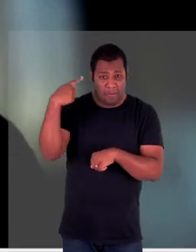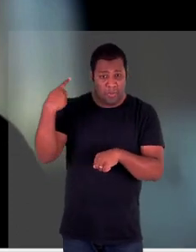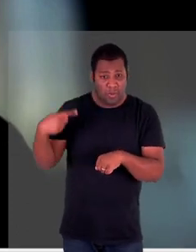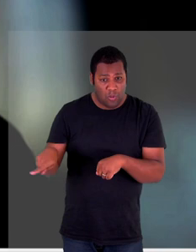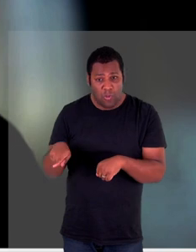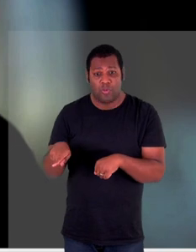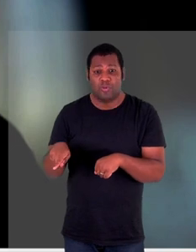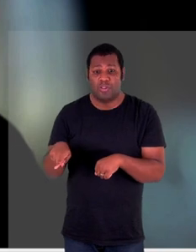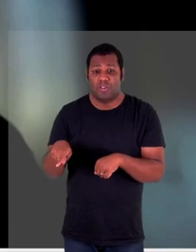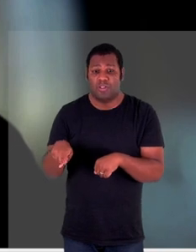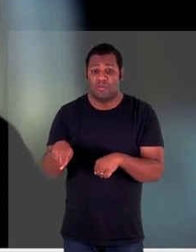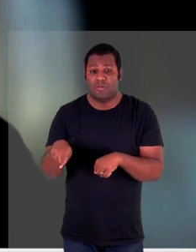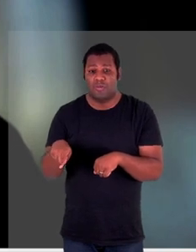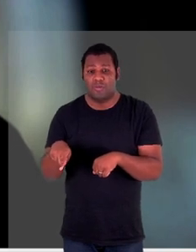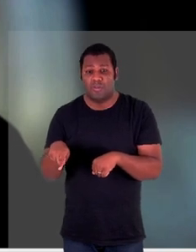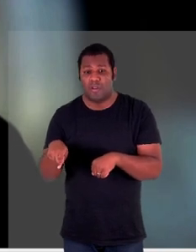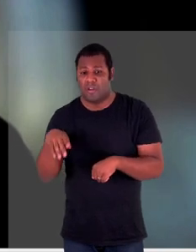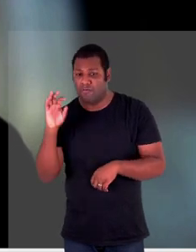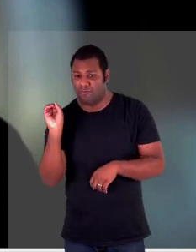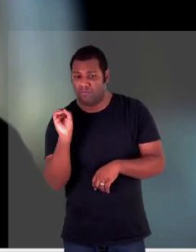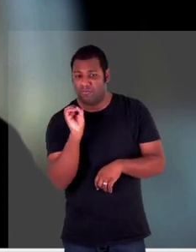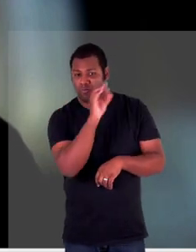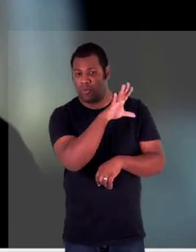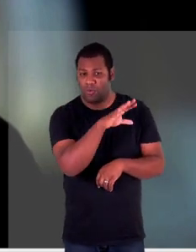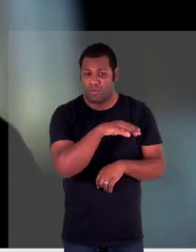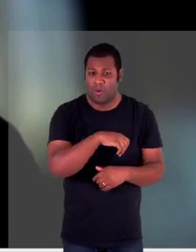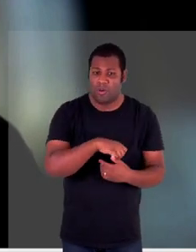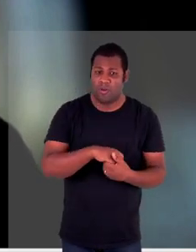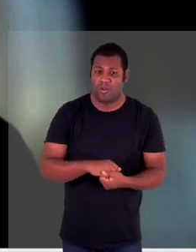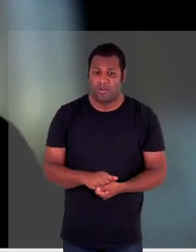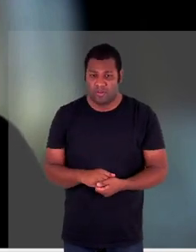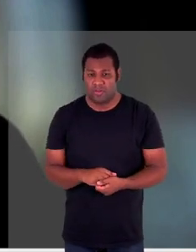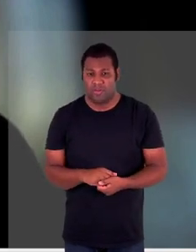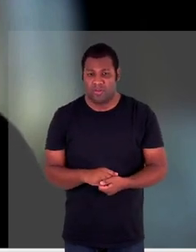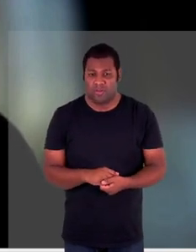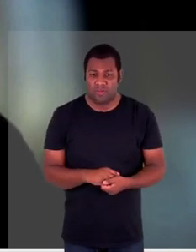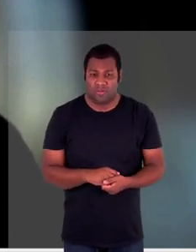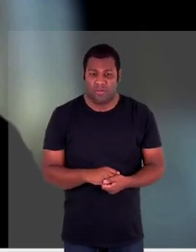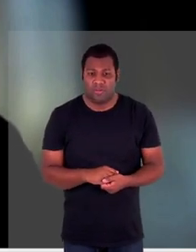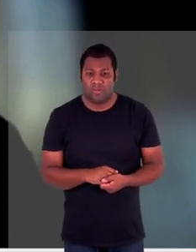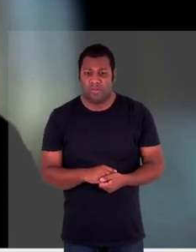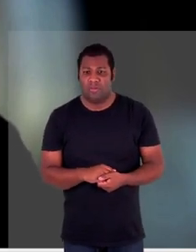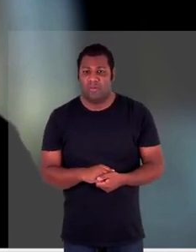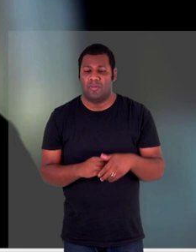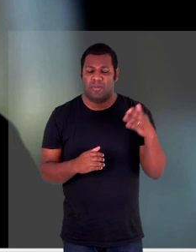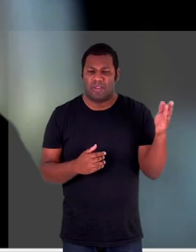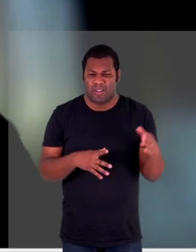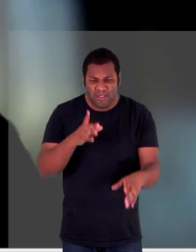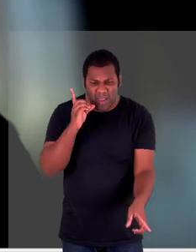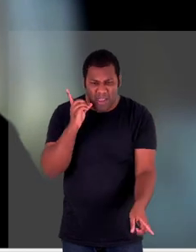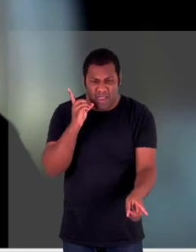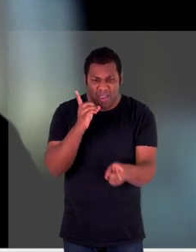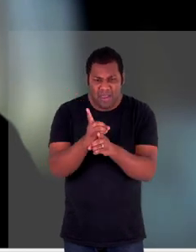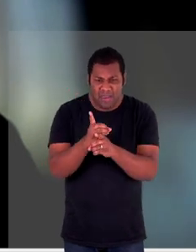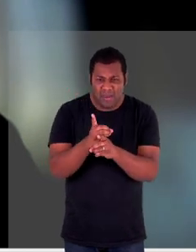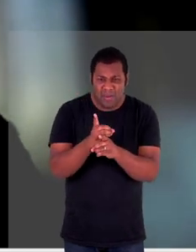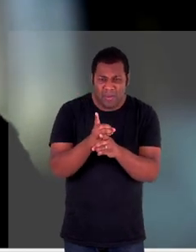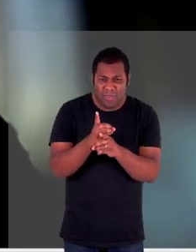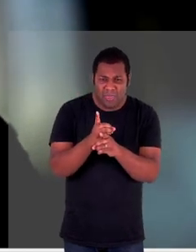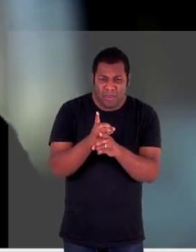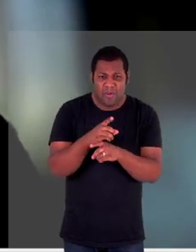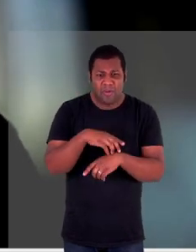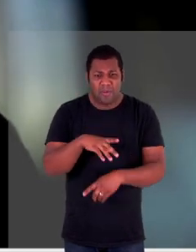da região de Kiev e a gente teve a situação de Búcha Búcha foi onde encontraram uma das valas comuns com mais de 260